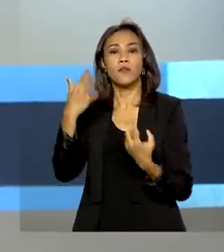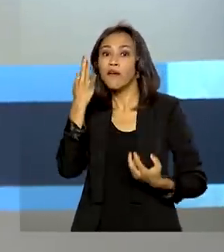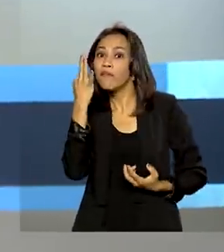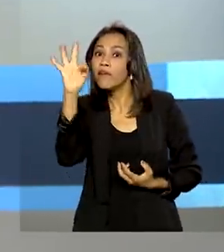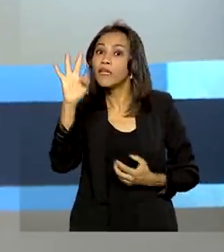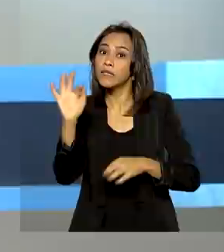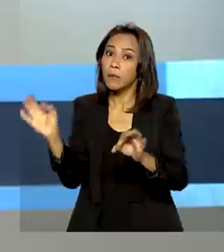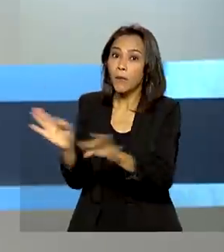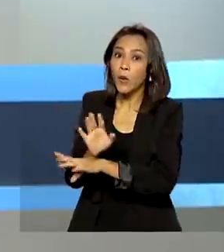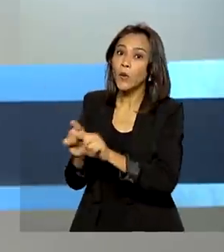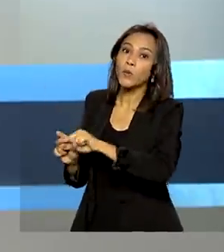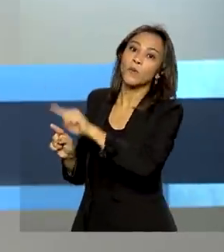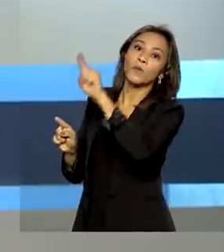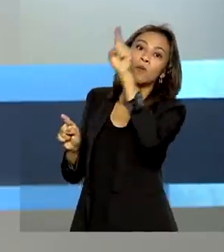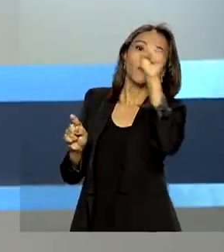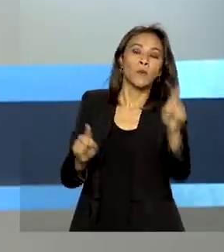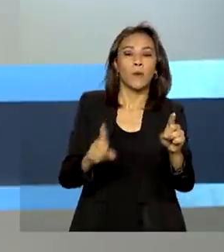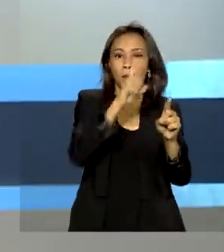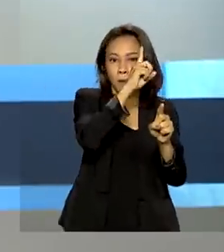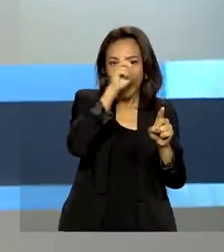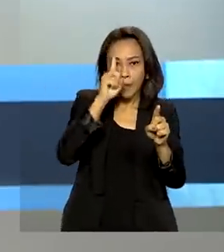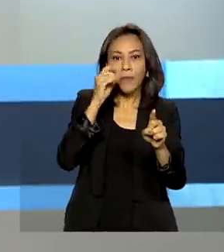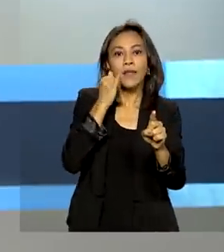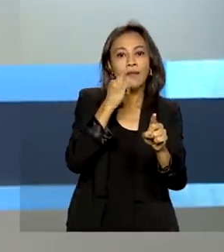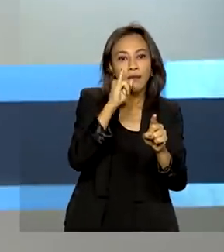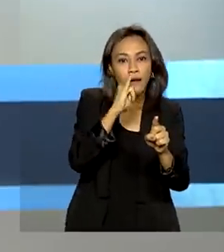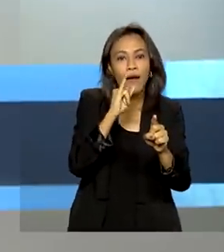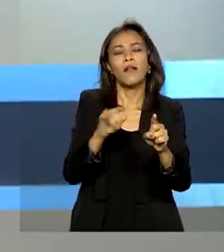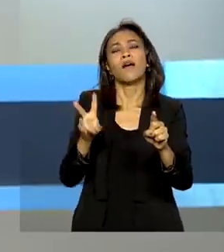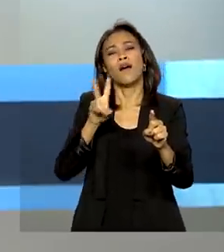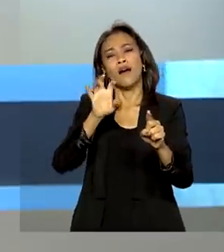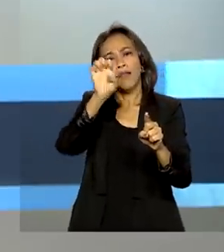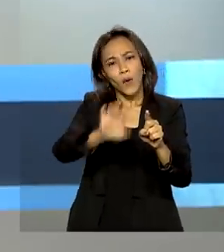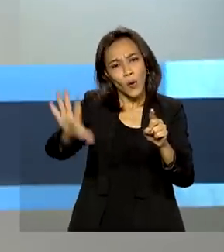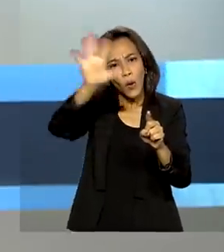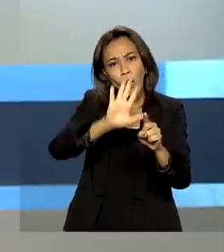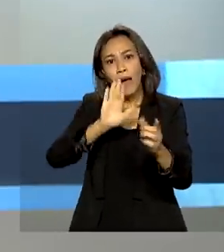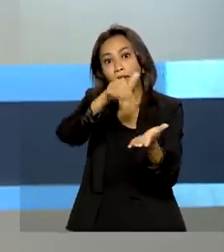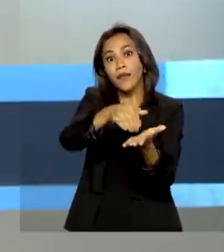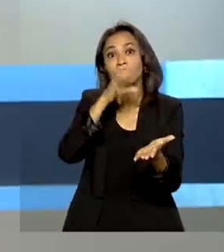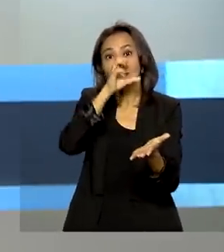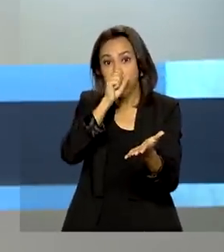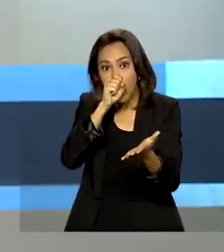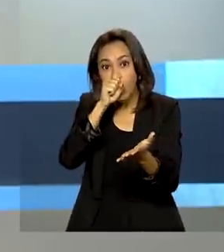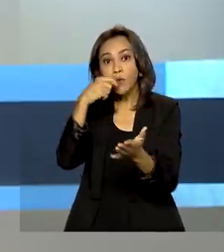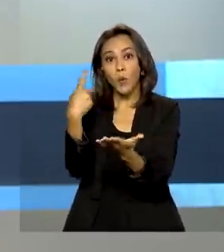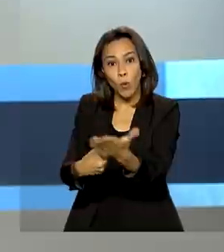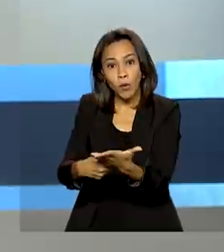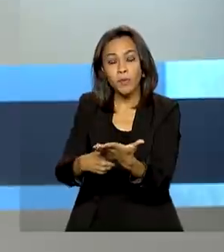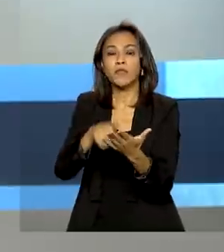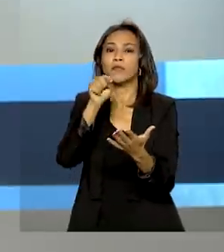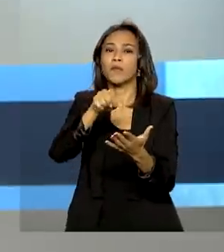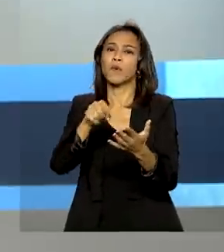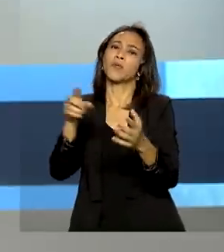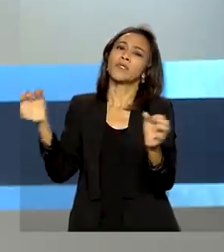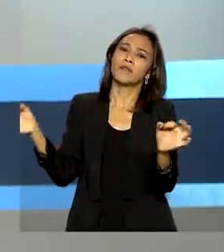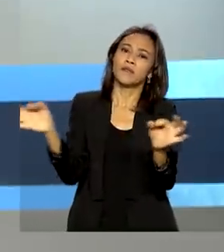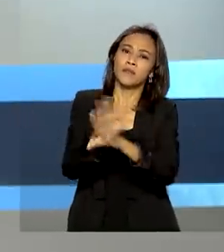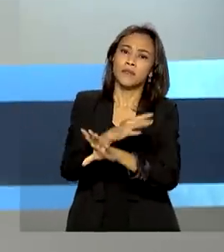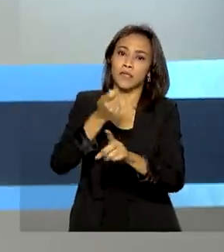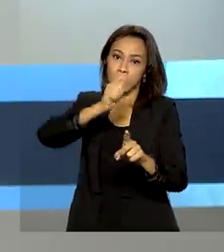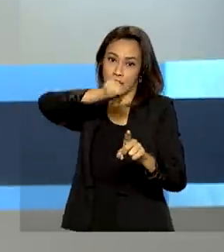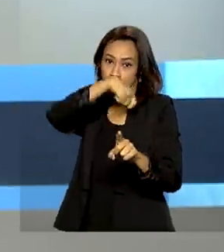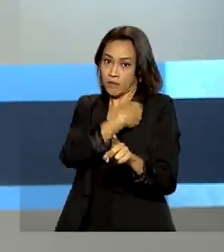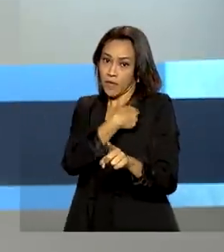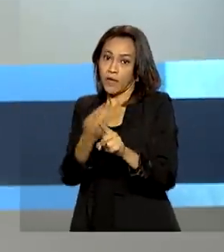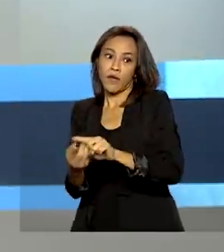de onde segue para Milão, na Itália. A agenda na Europa vai até sábado, quando a comitiva brasileira deixa Madri na Espanha com